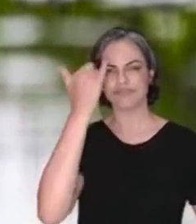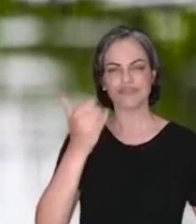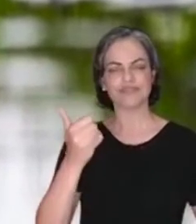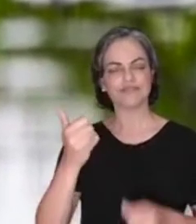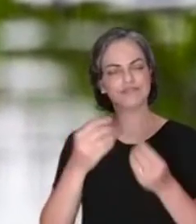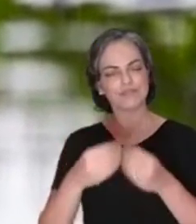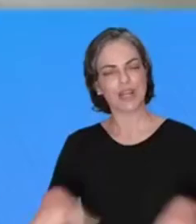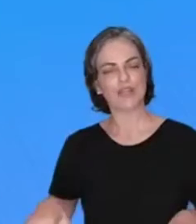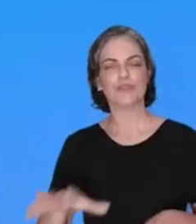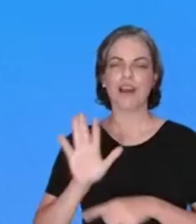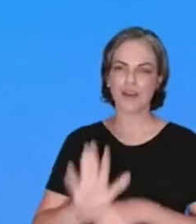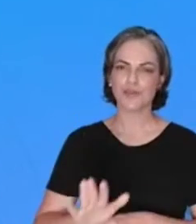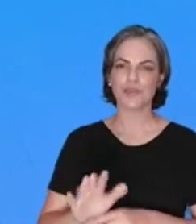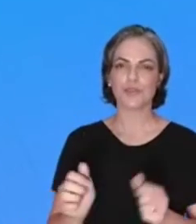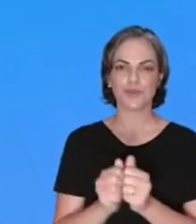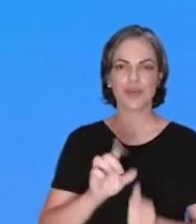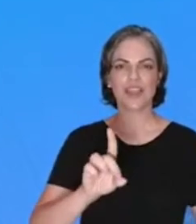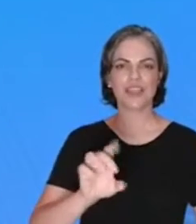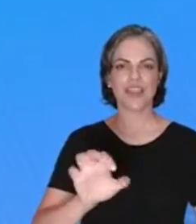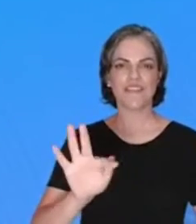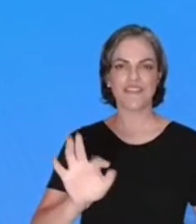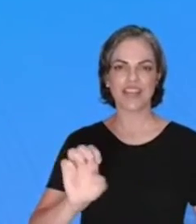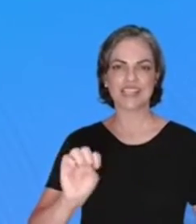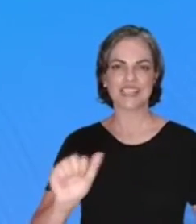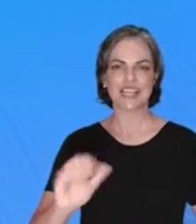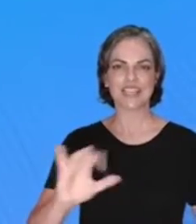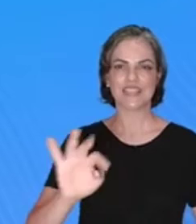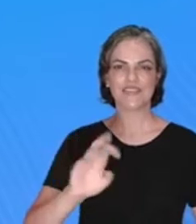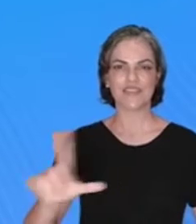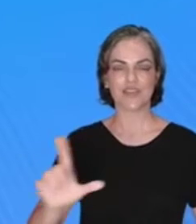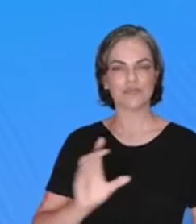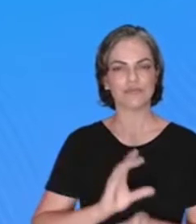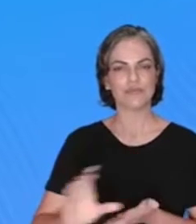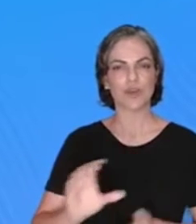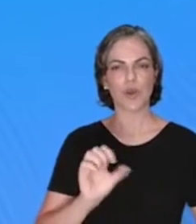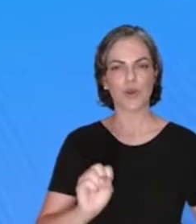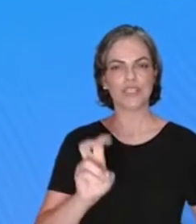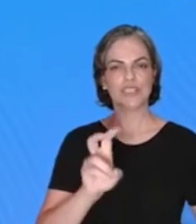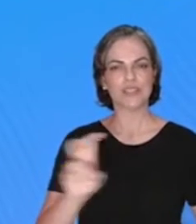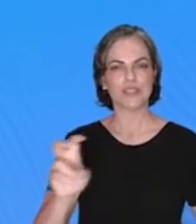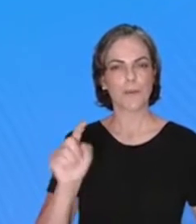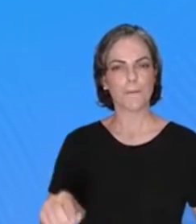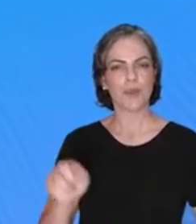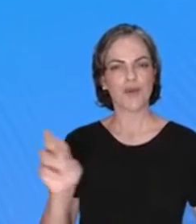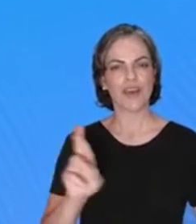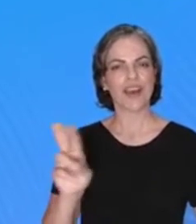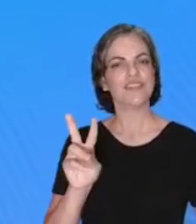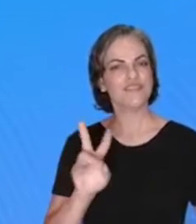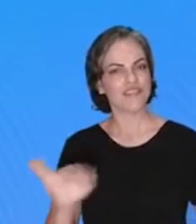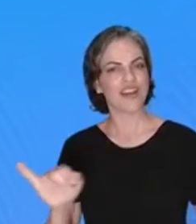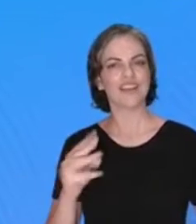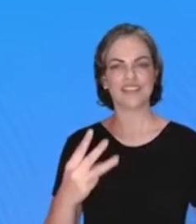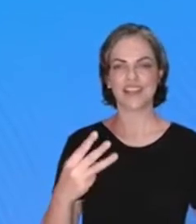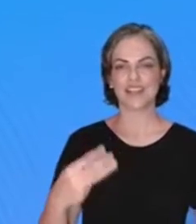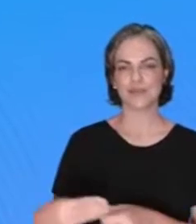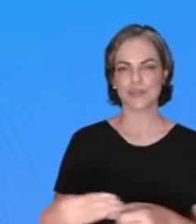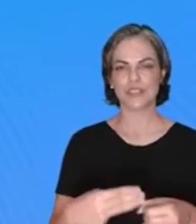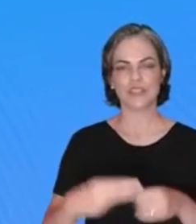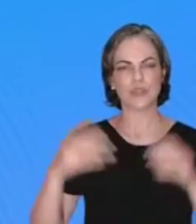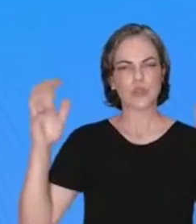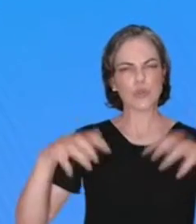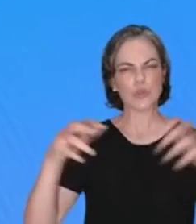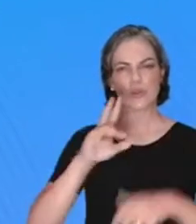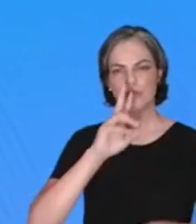desastres naturais. Por meio da Defesa Civil Nacional, serão repassados 855 mil reais para três municípios